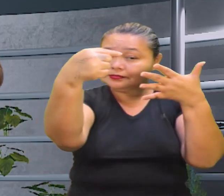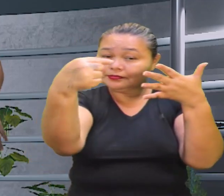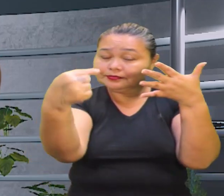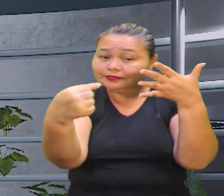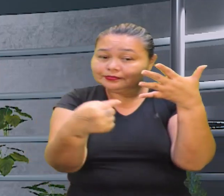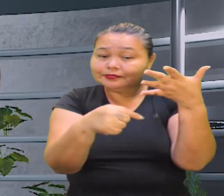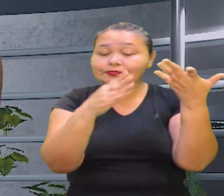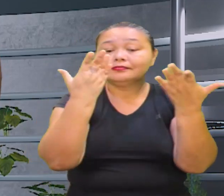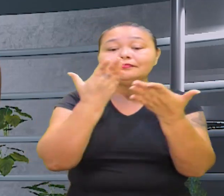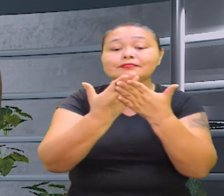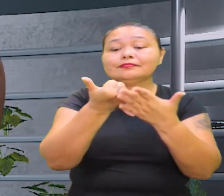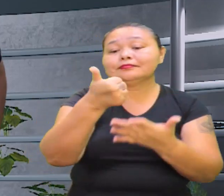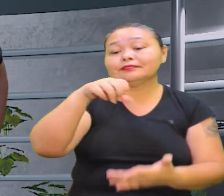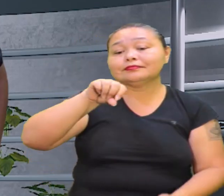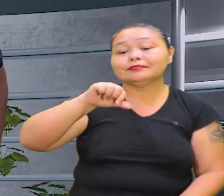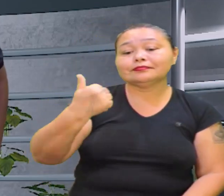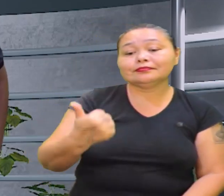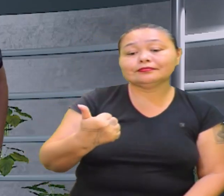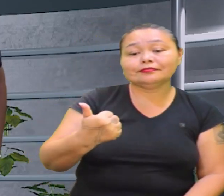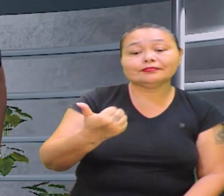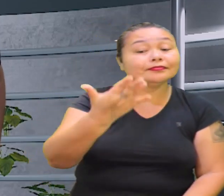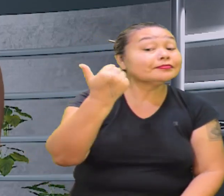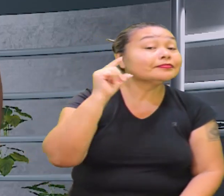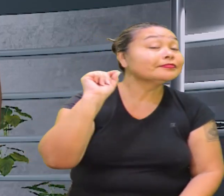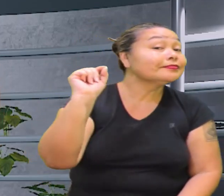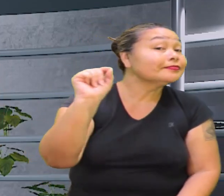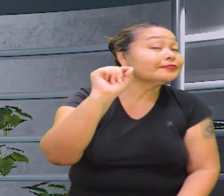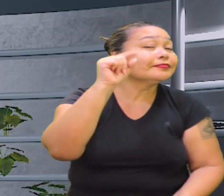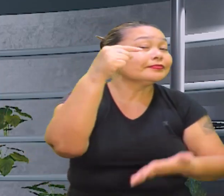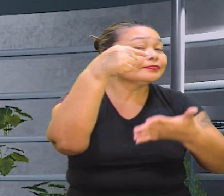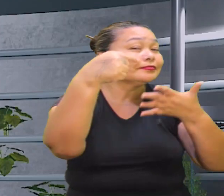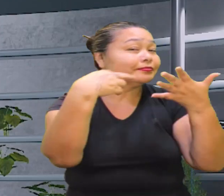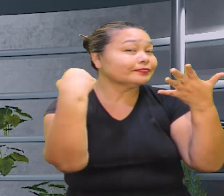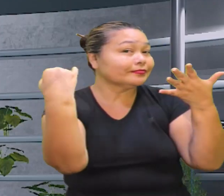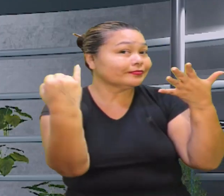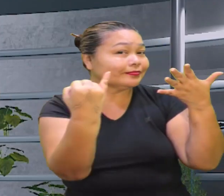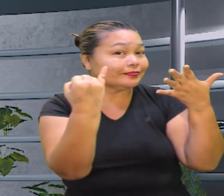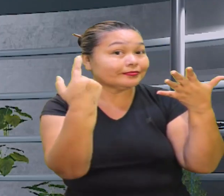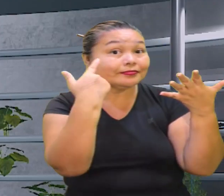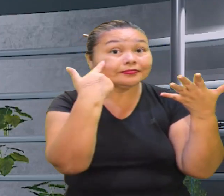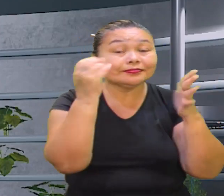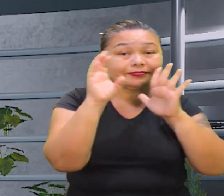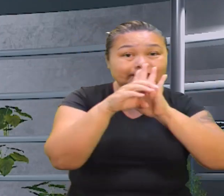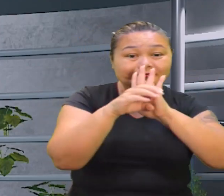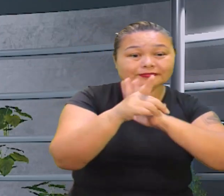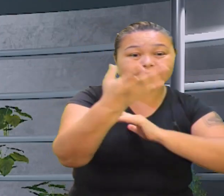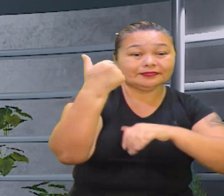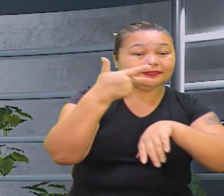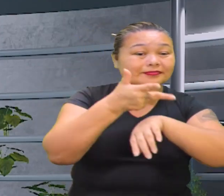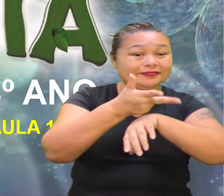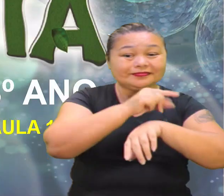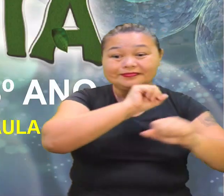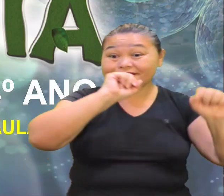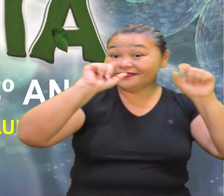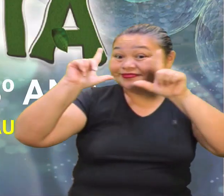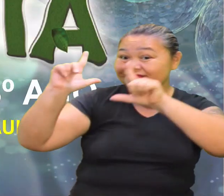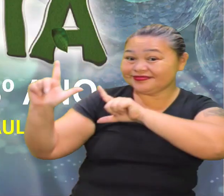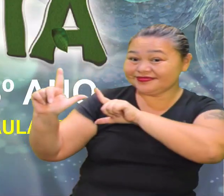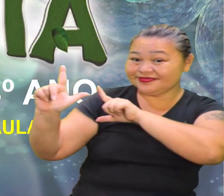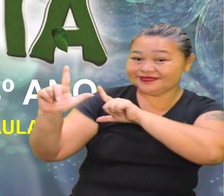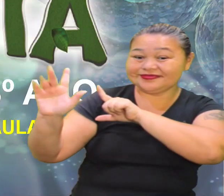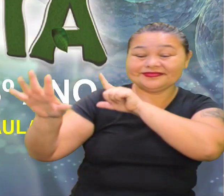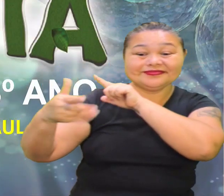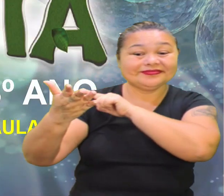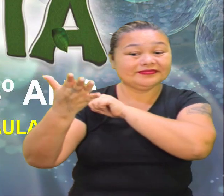a aula 19.1 Vamos ver o foi importante dessa aula, quais foram os conceitos Então meu diretor corta pra telinha agora